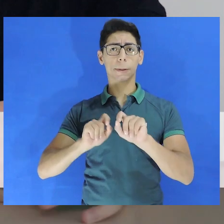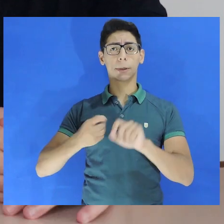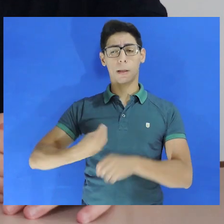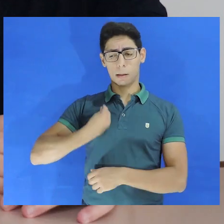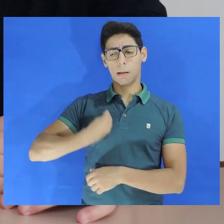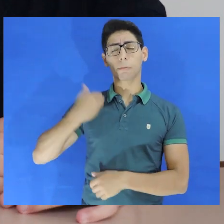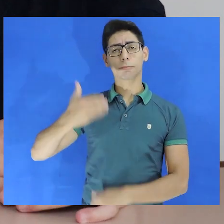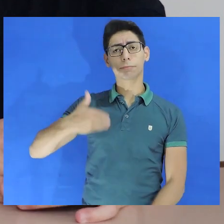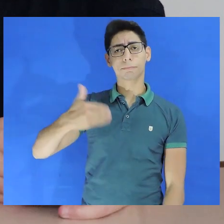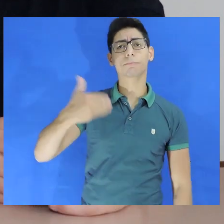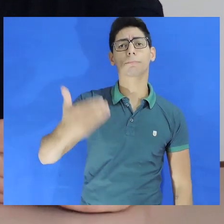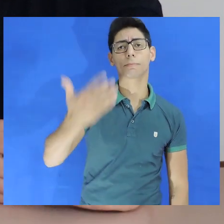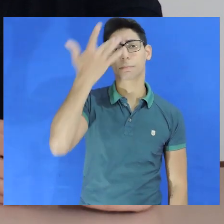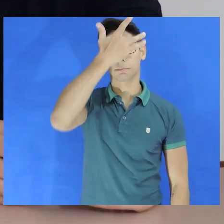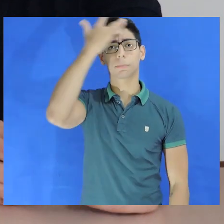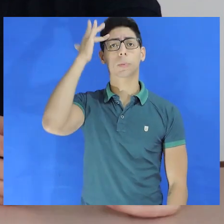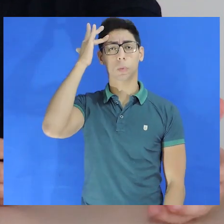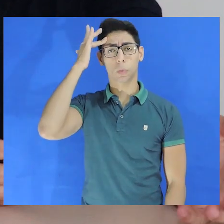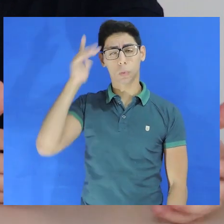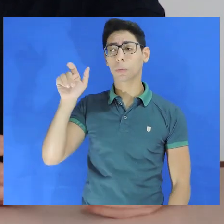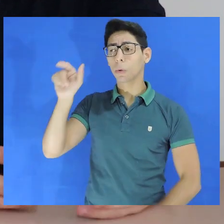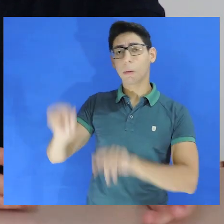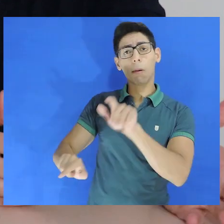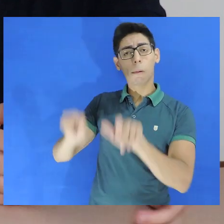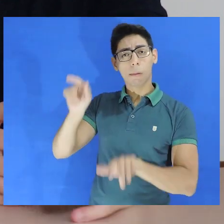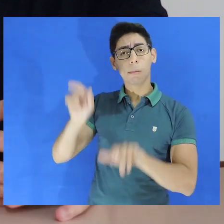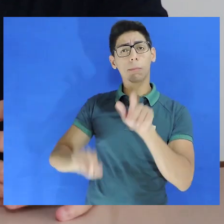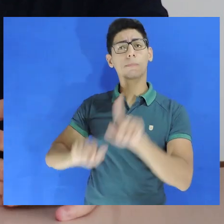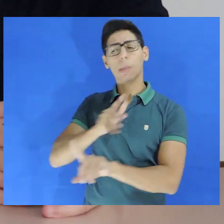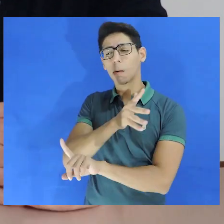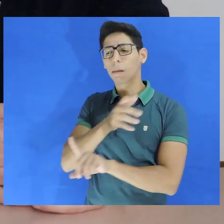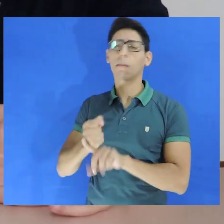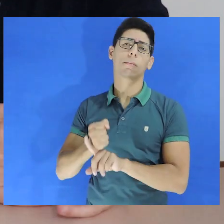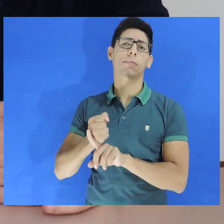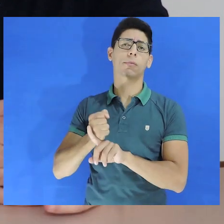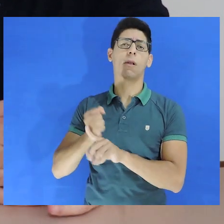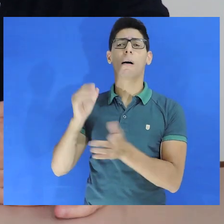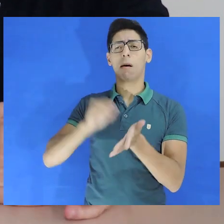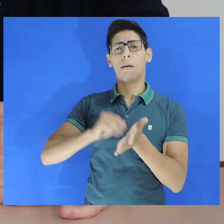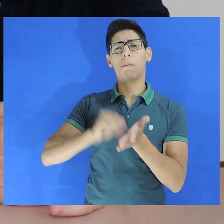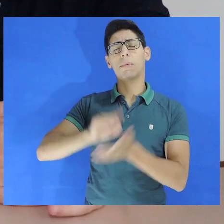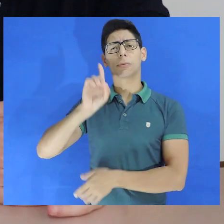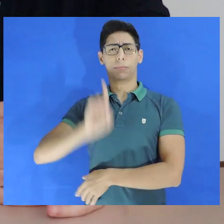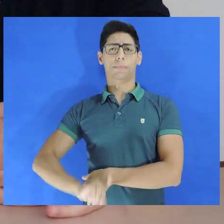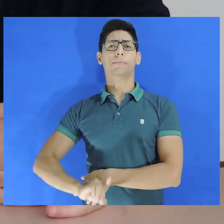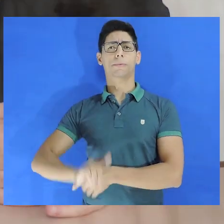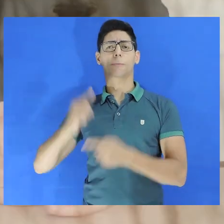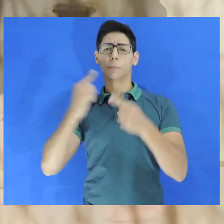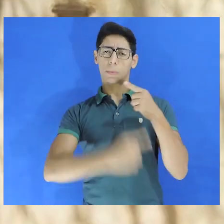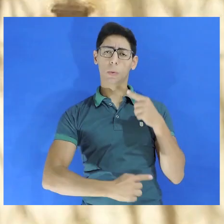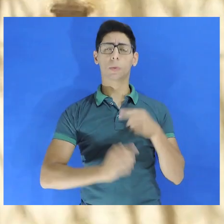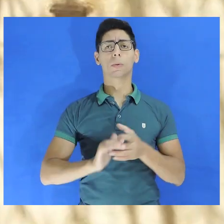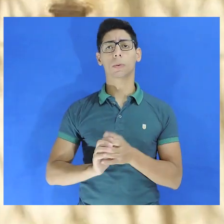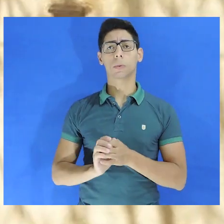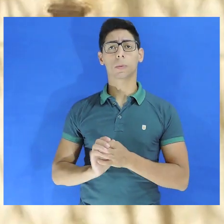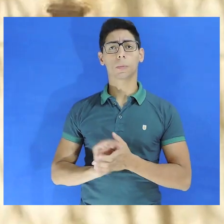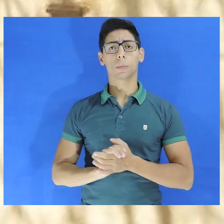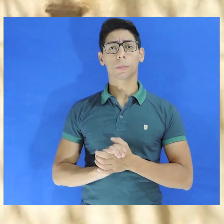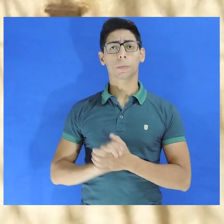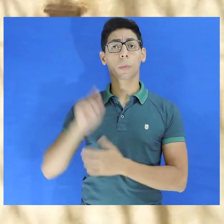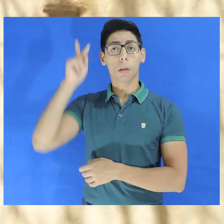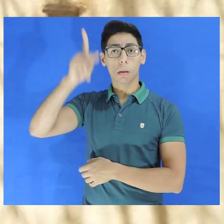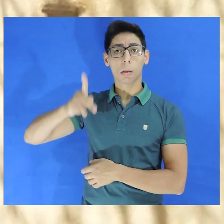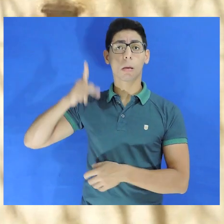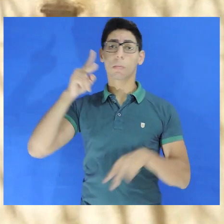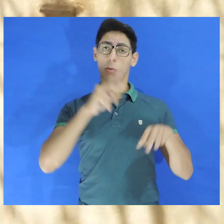cotidiano das pessoas, eles estão submetidos a diversas violações de direitos. E a Pastoral Carcerária tem